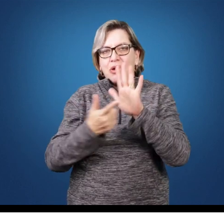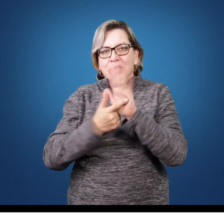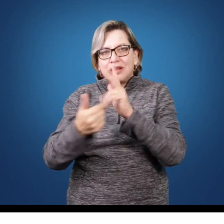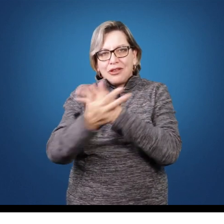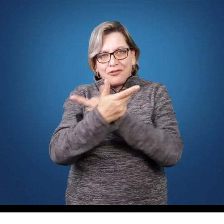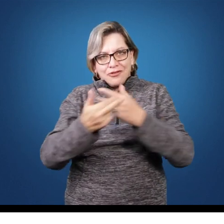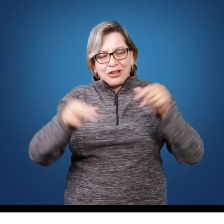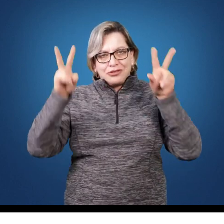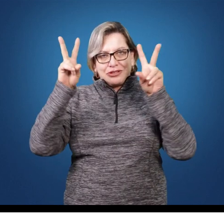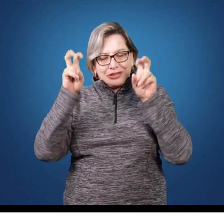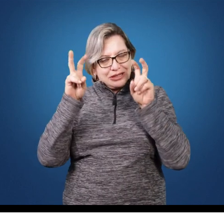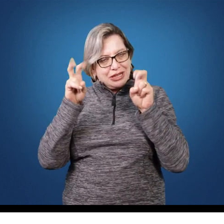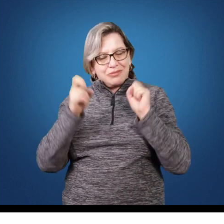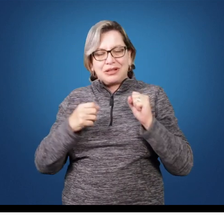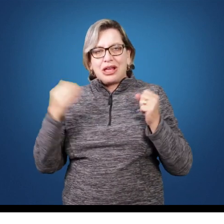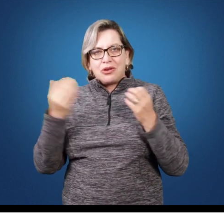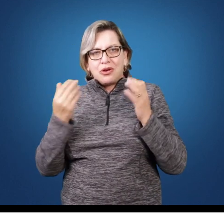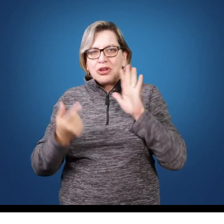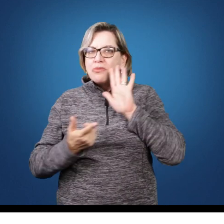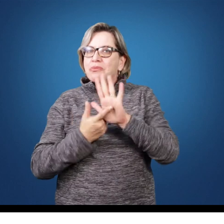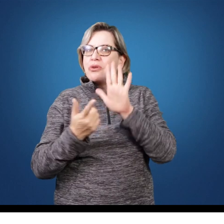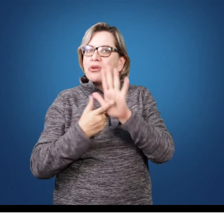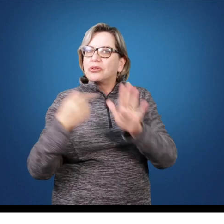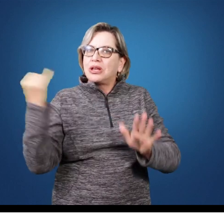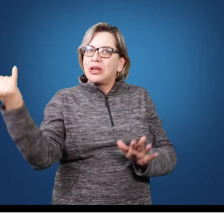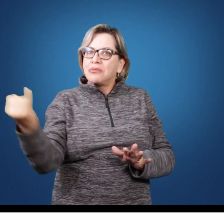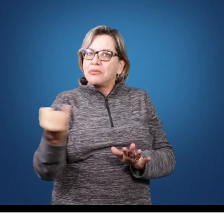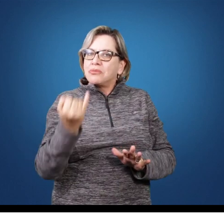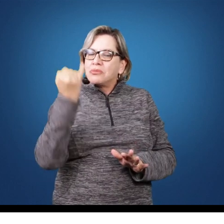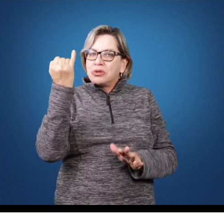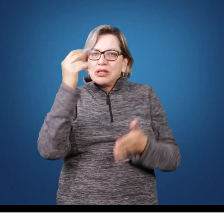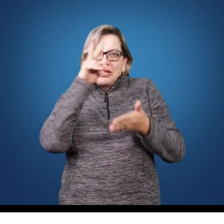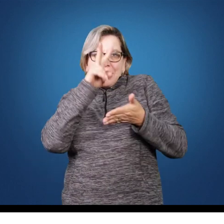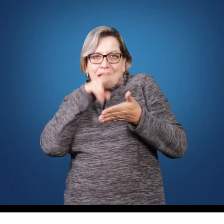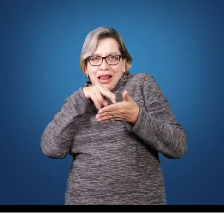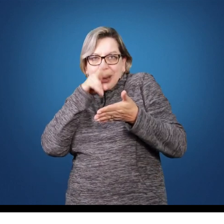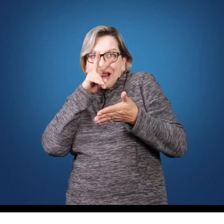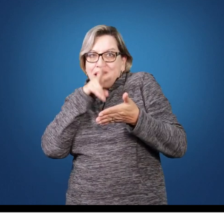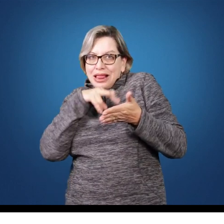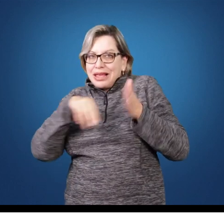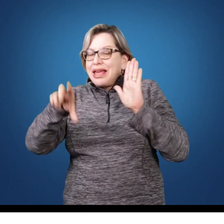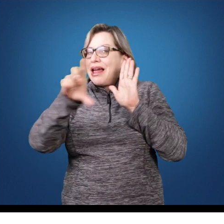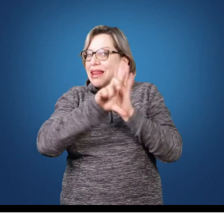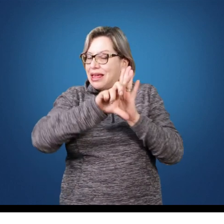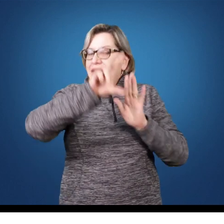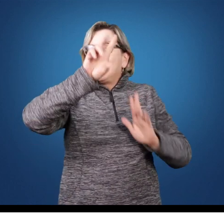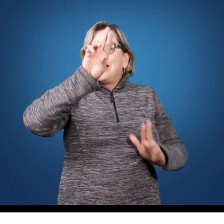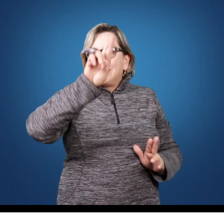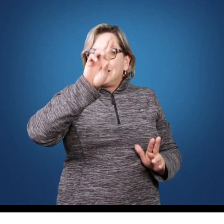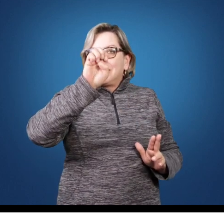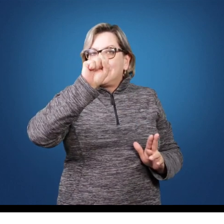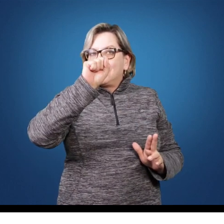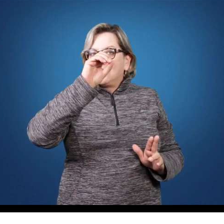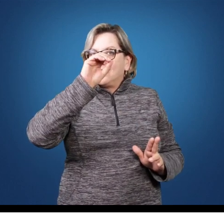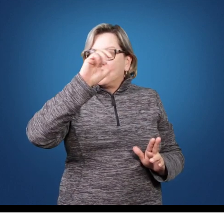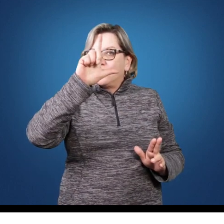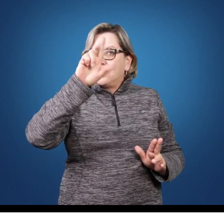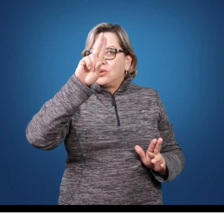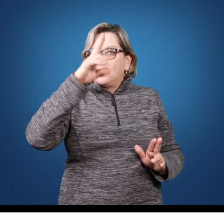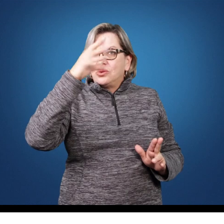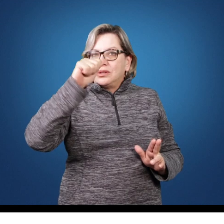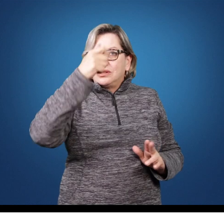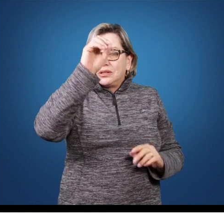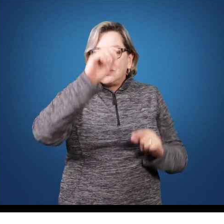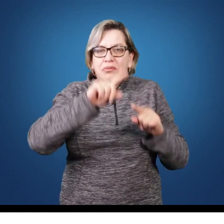Destaco aqui para a importância da leitura da resolução como um todo, mas dos aspectos principais que